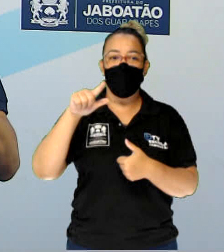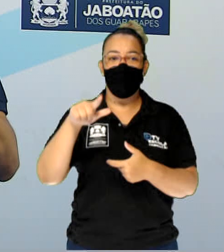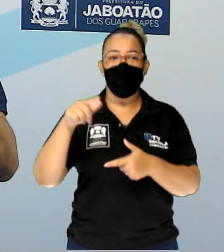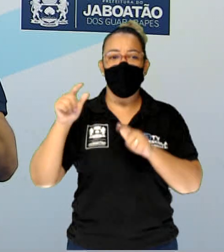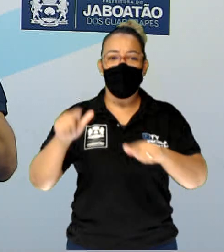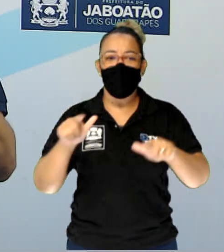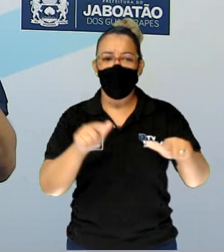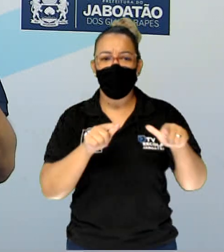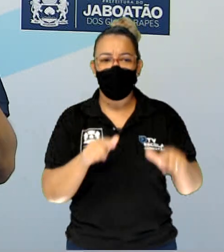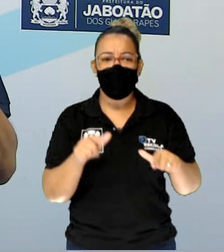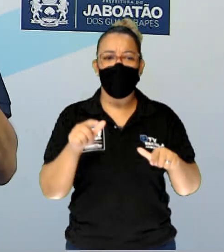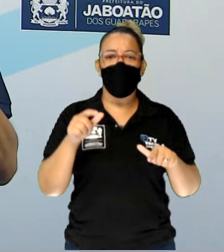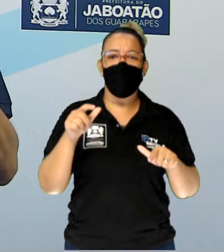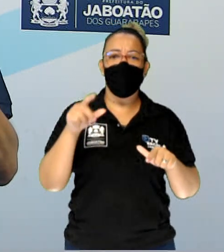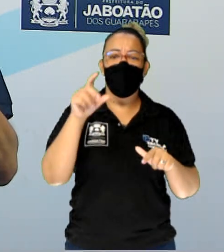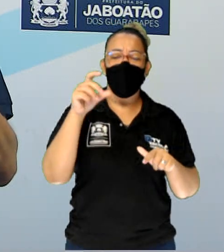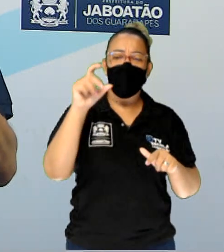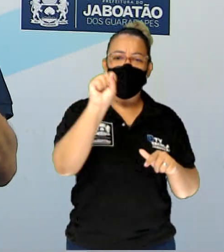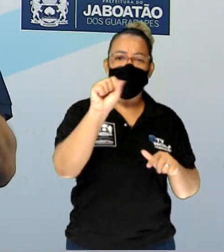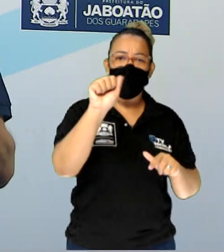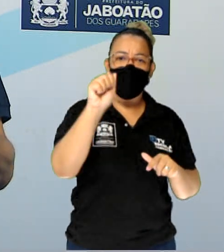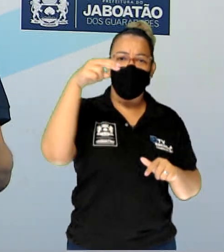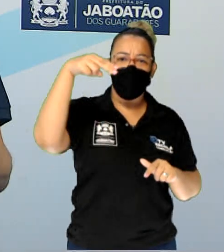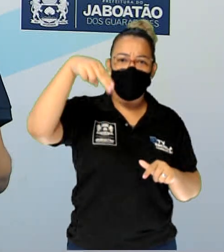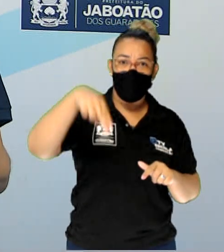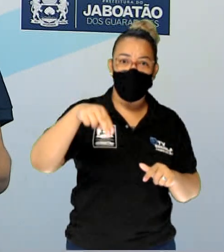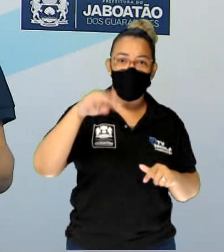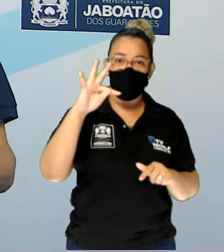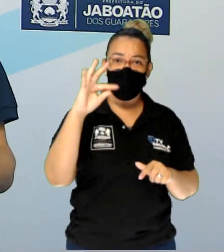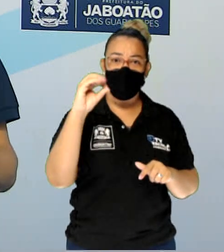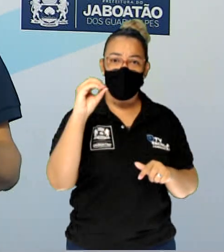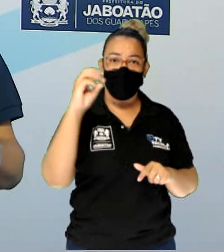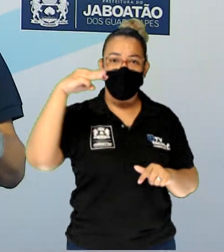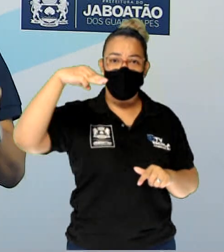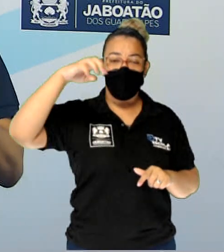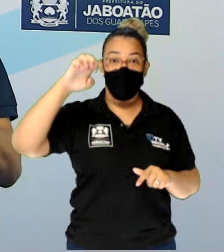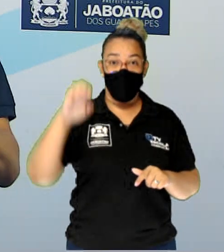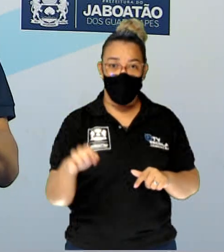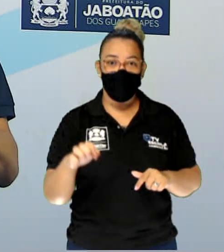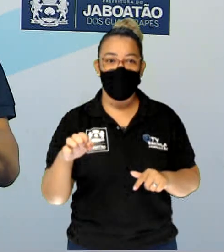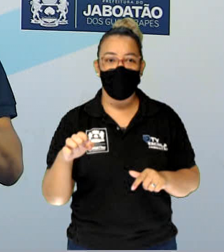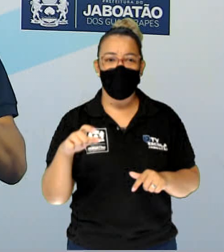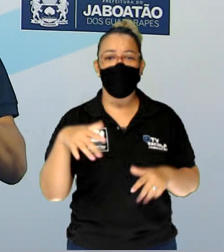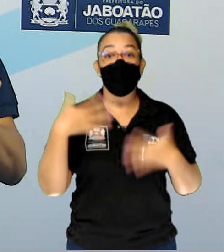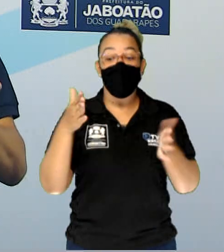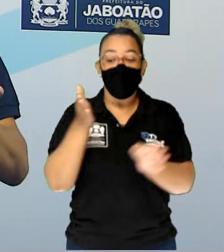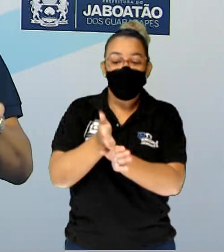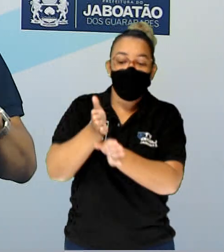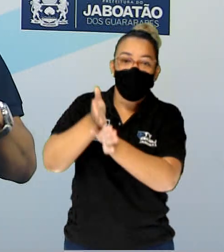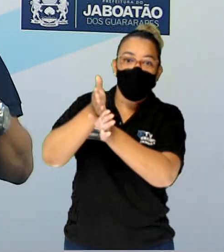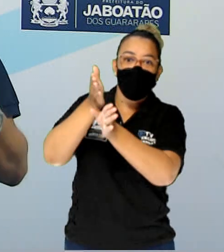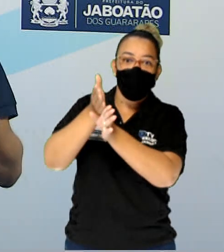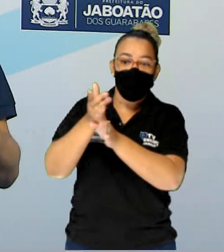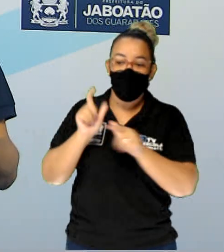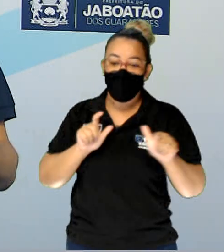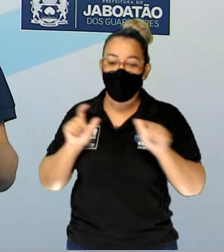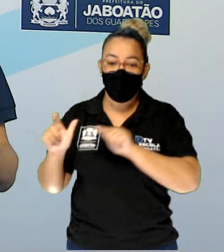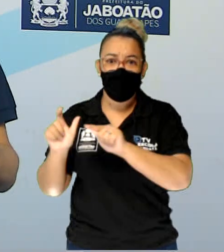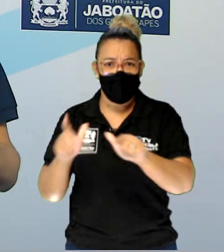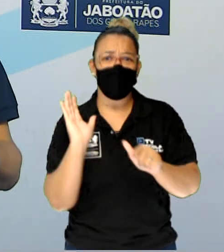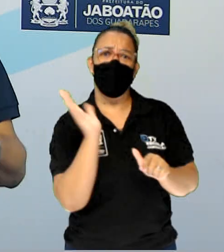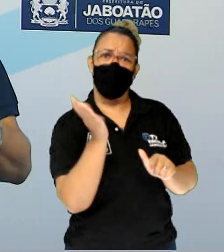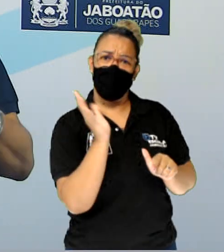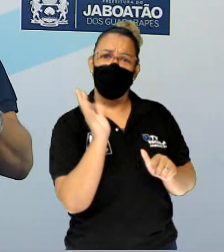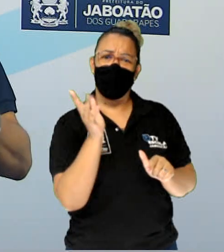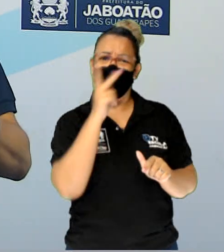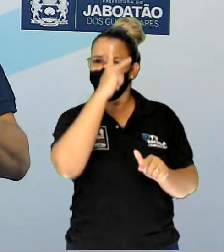e Príncipe, antes chamadas de ilhas Guananahane. Então, aqui, essas fronteiras, essas regiões, elas já eram povoadas